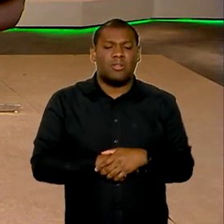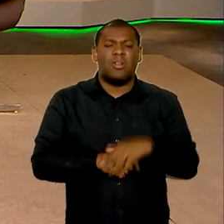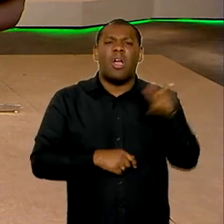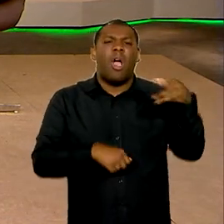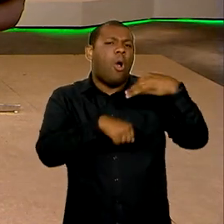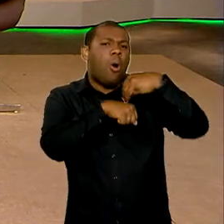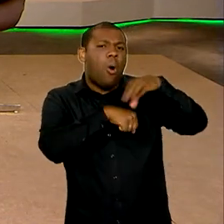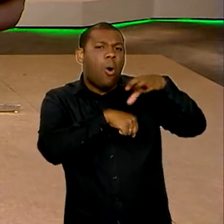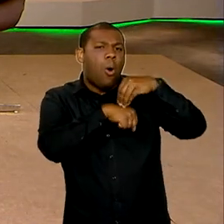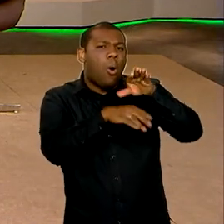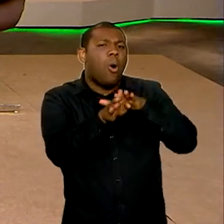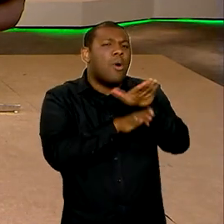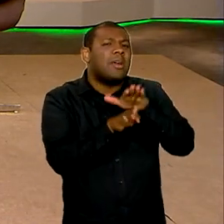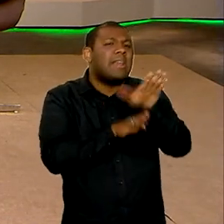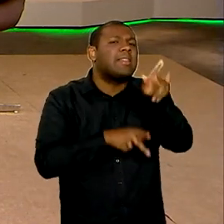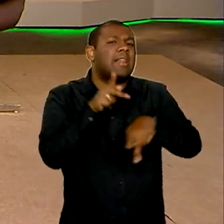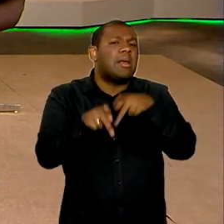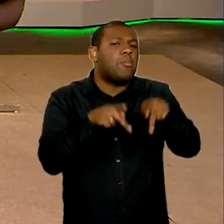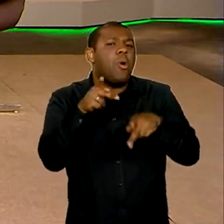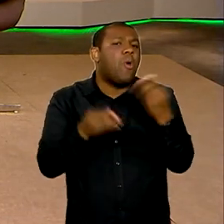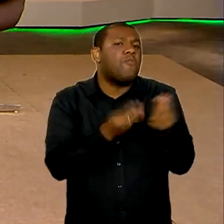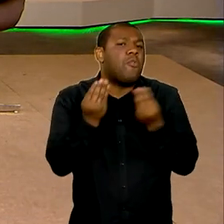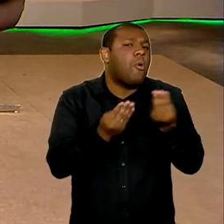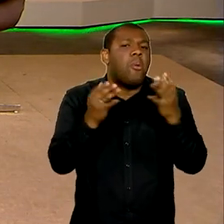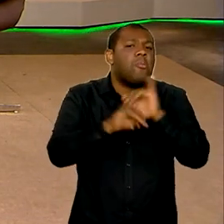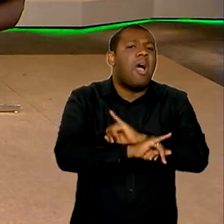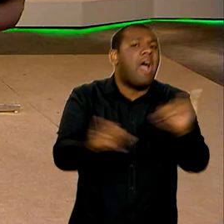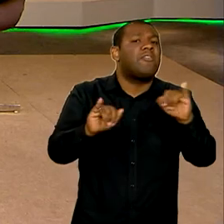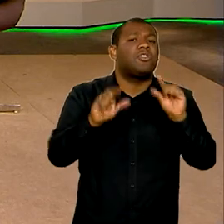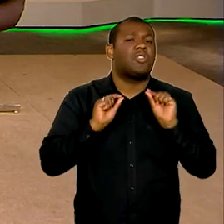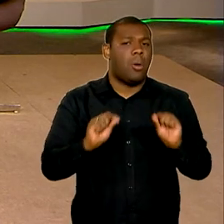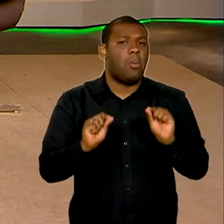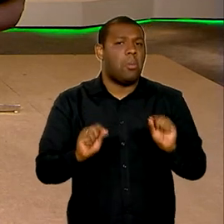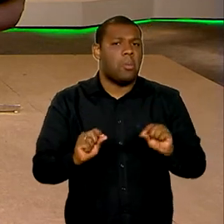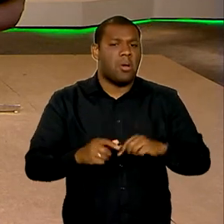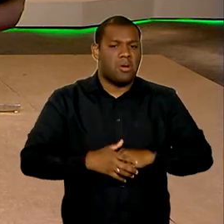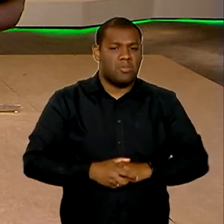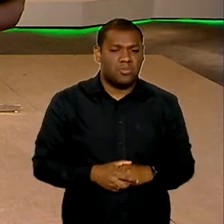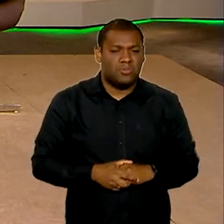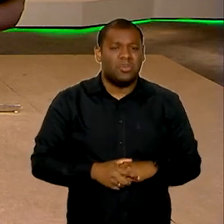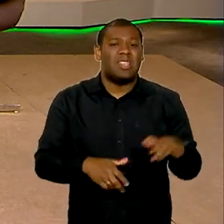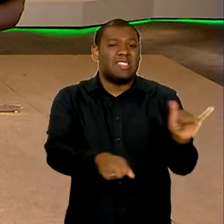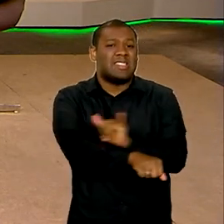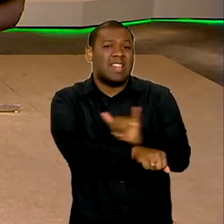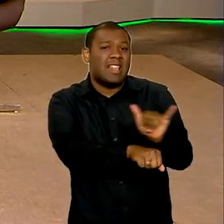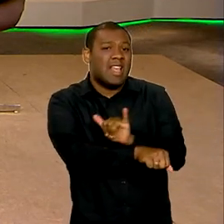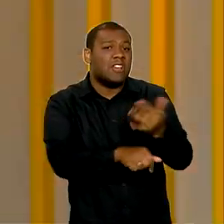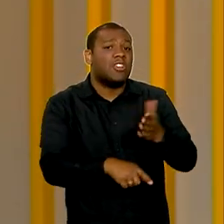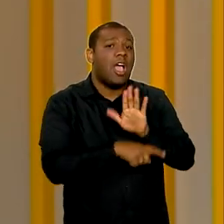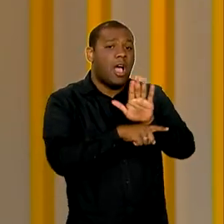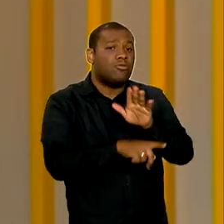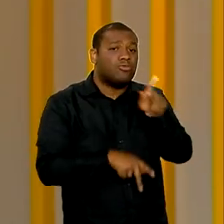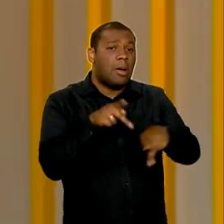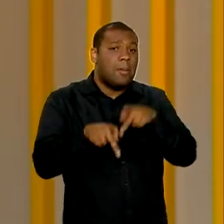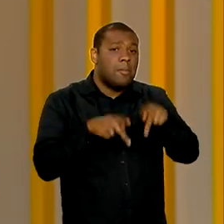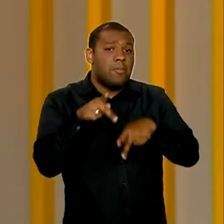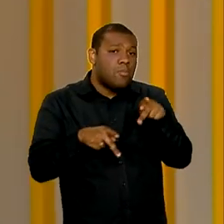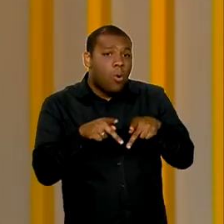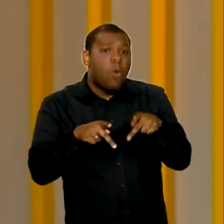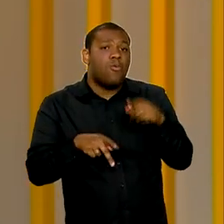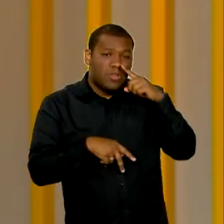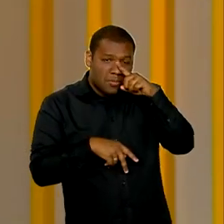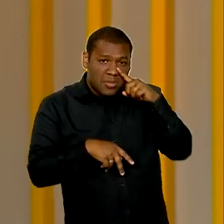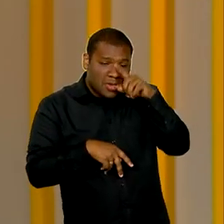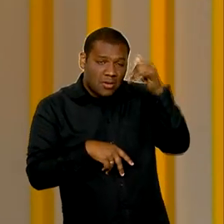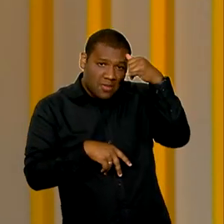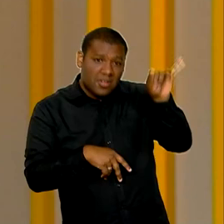se passa para a população por meio de avisos, alertas e outras formas também de preparar a população? A população tem que sempre